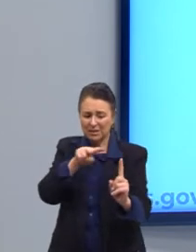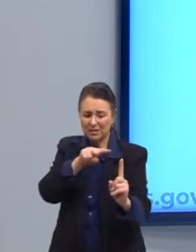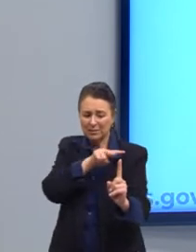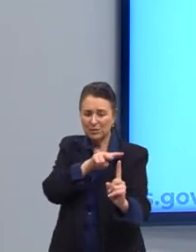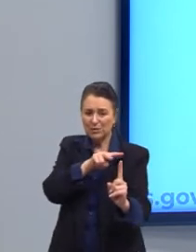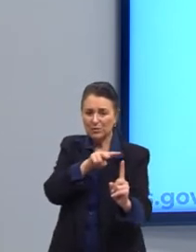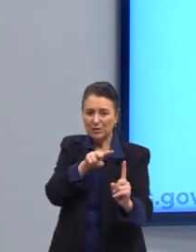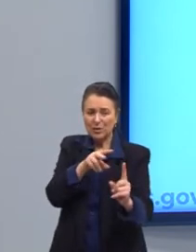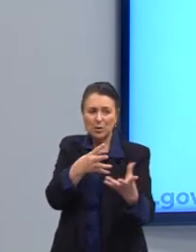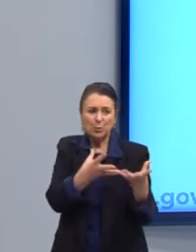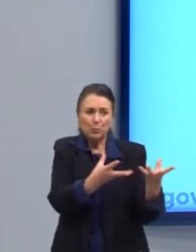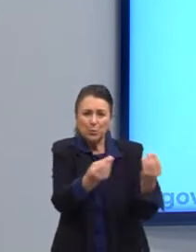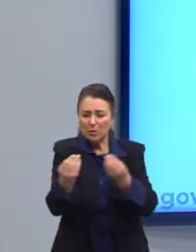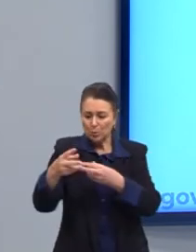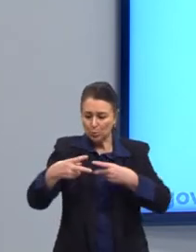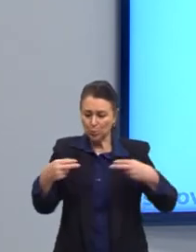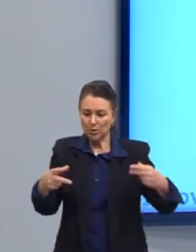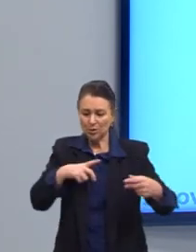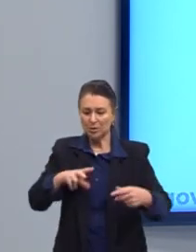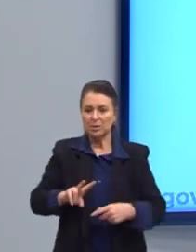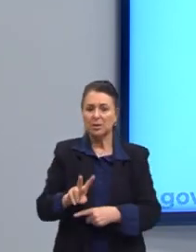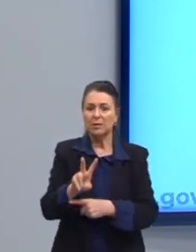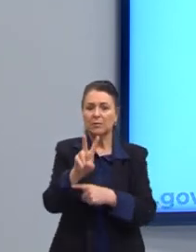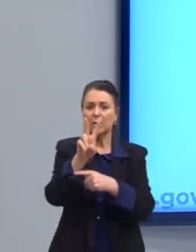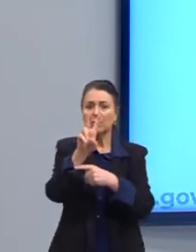muitas coisas terem um valor.